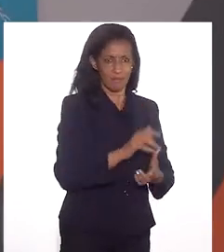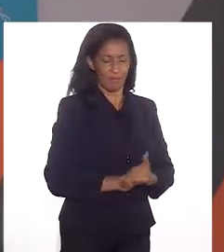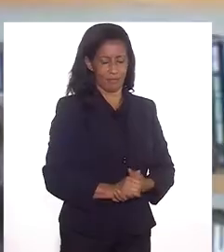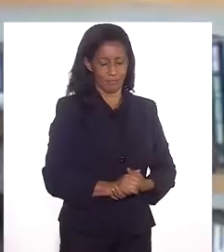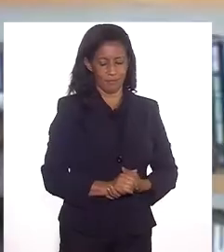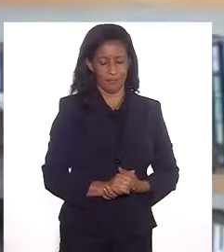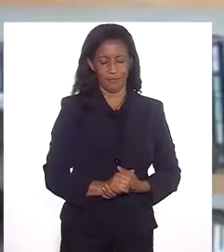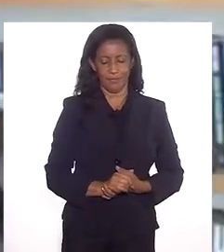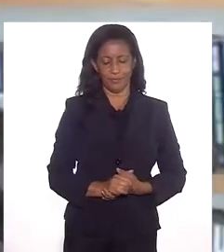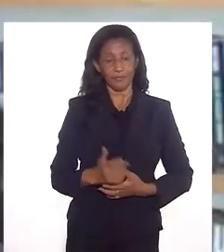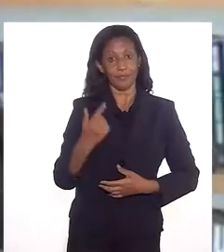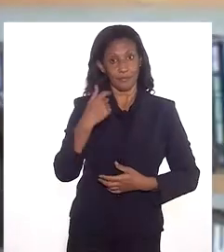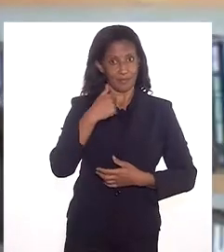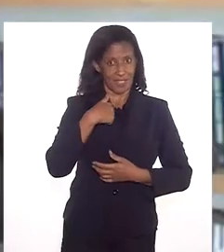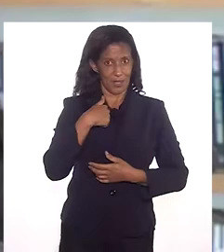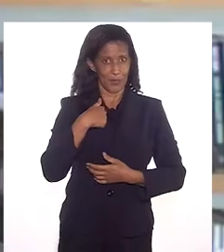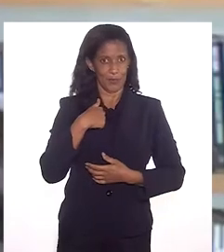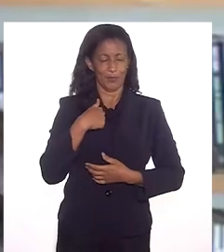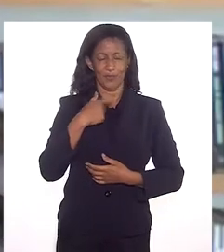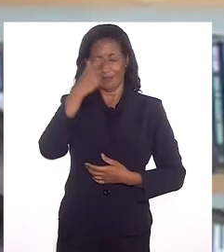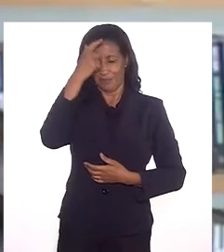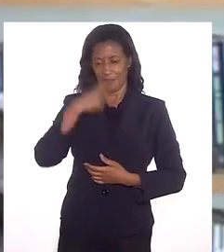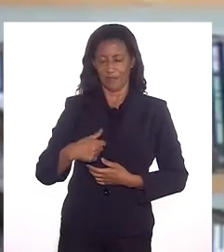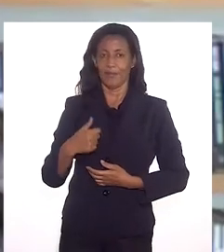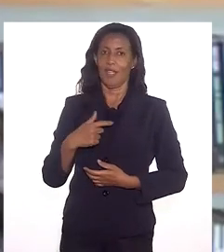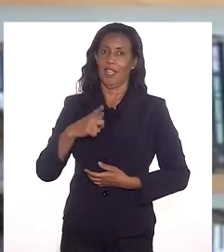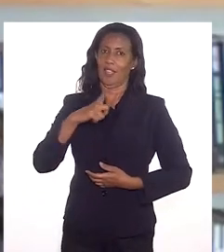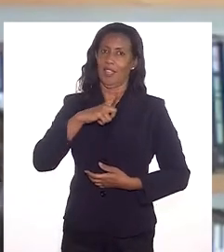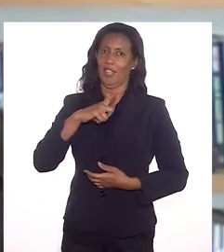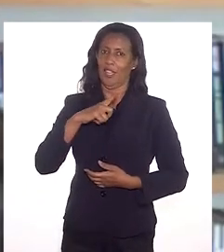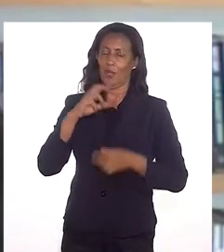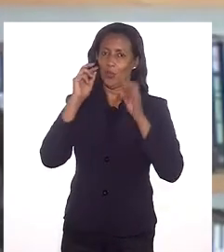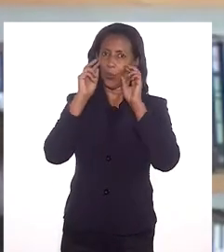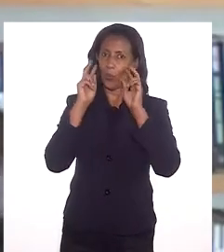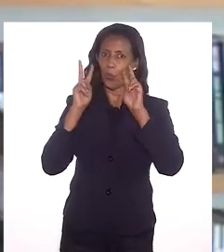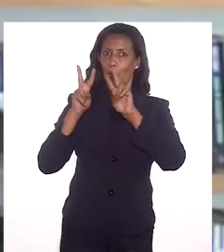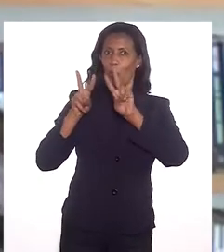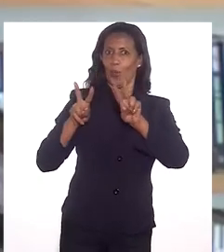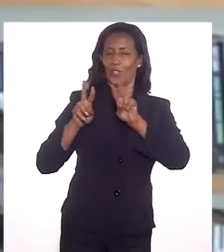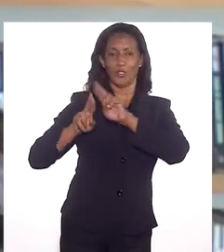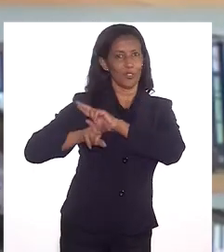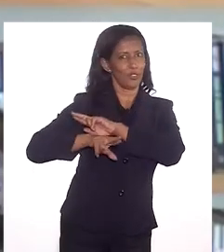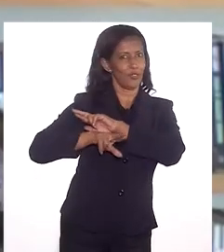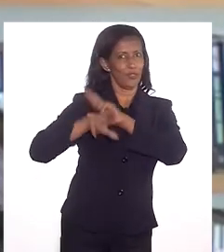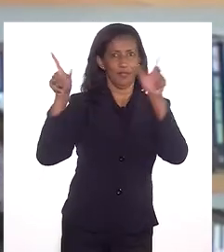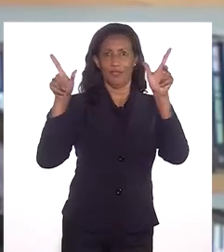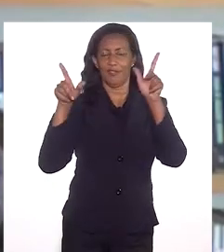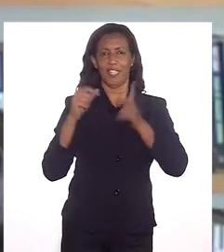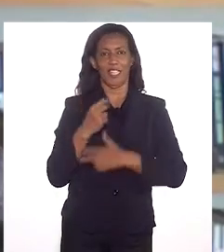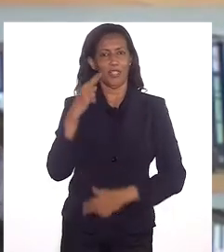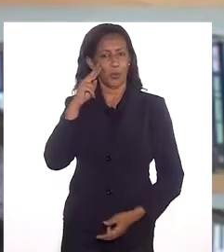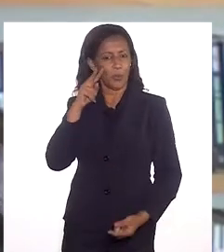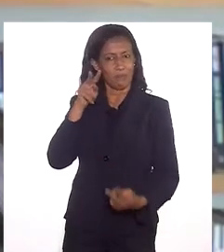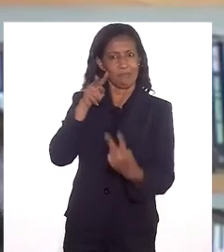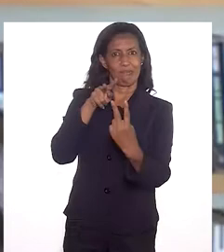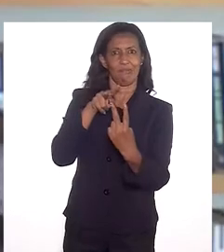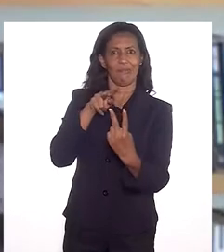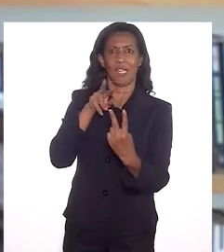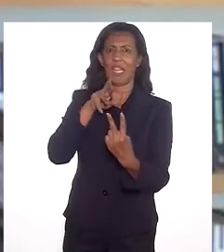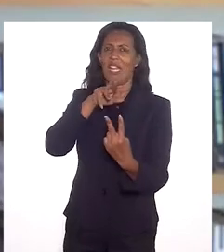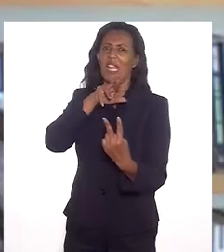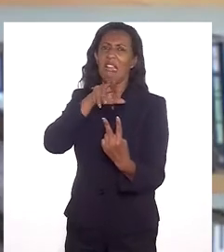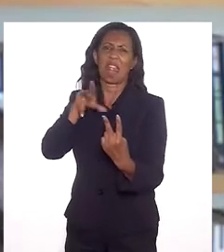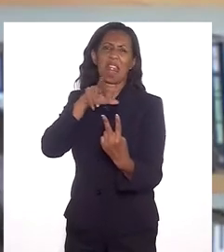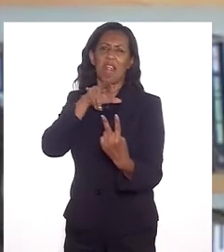Eu, pessoalmente, tenho uma forma muito otimista de enxergar a vida. Tenho mesmo. E não é